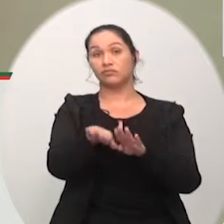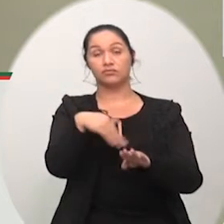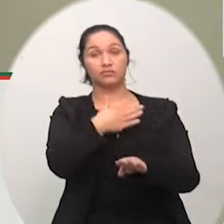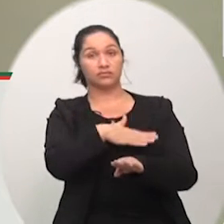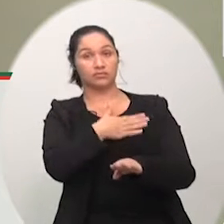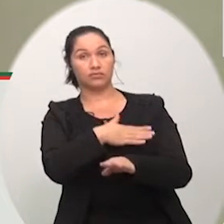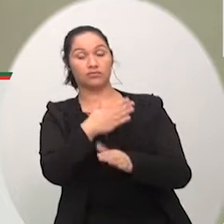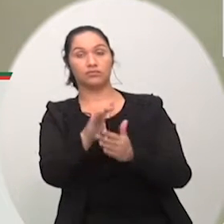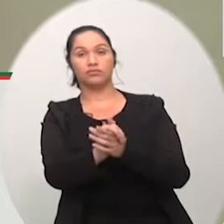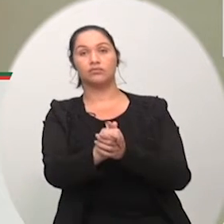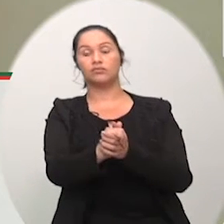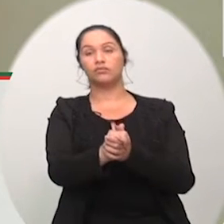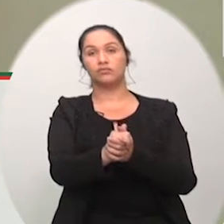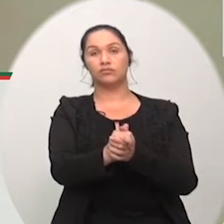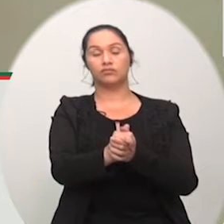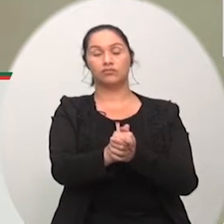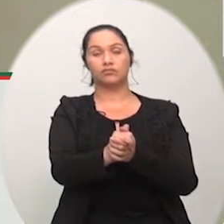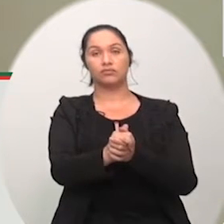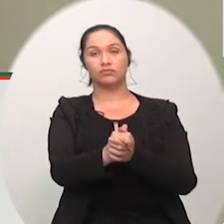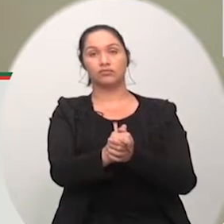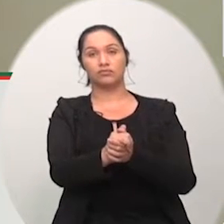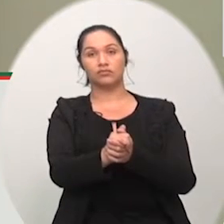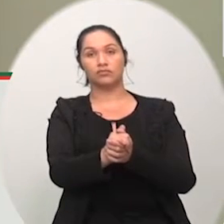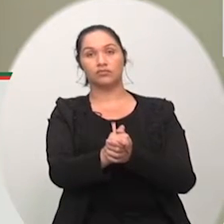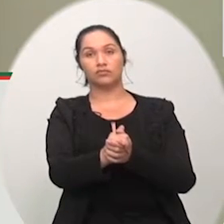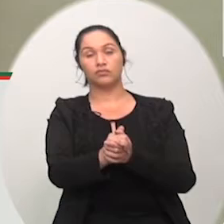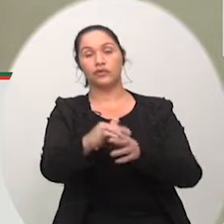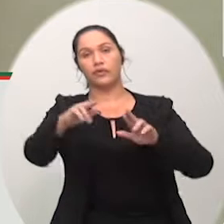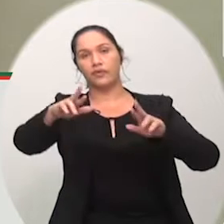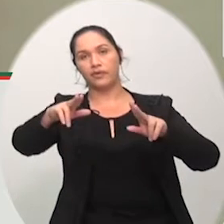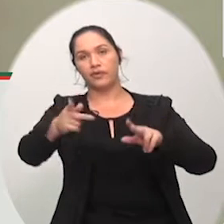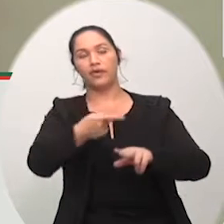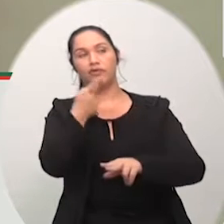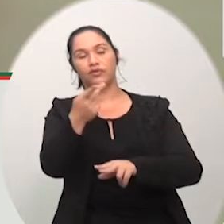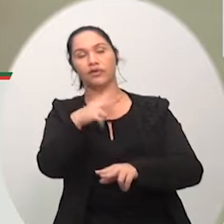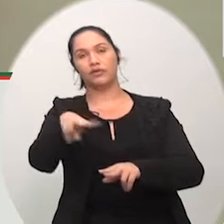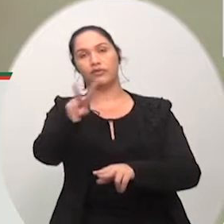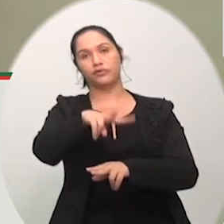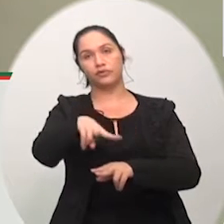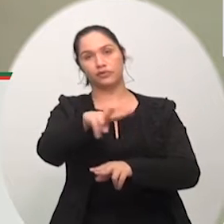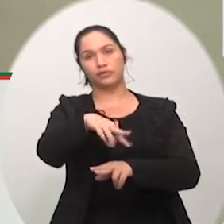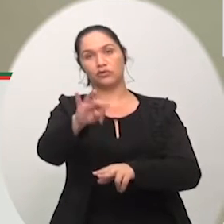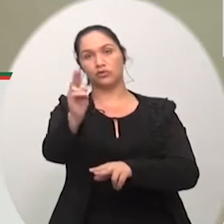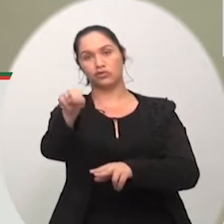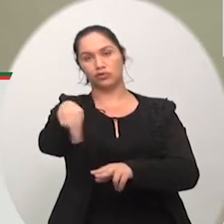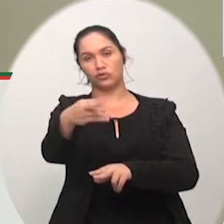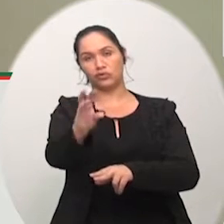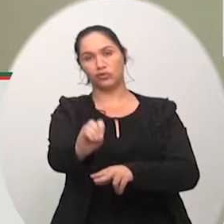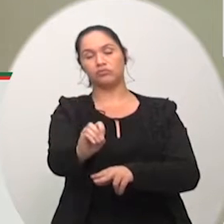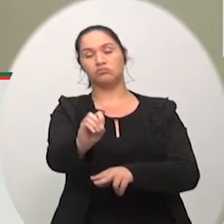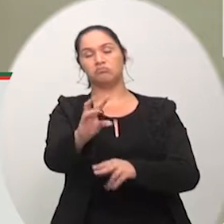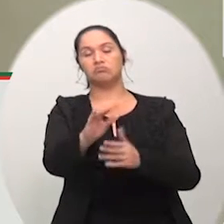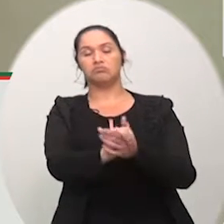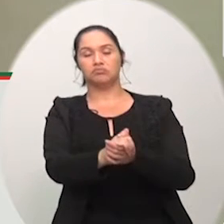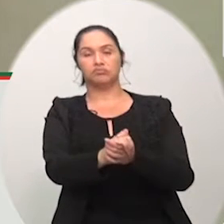de contribuir com a fala vereadores Toninho aos vereadores que se manifestaram sobre